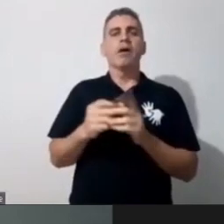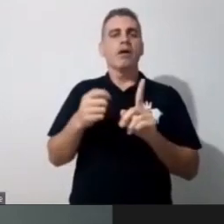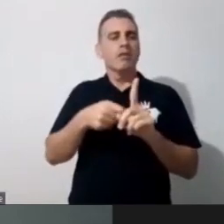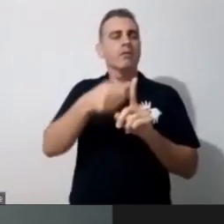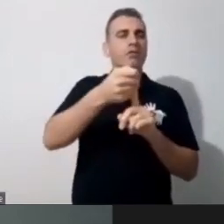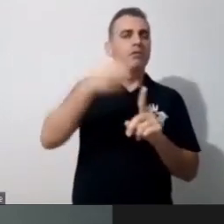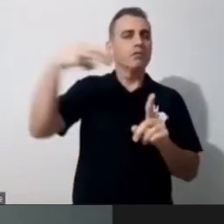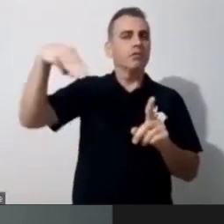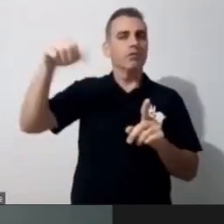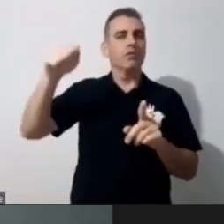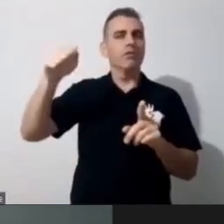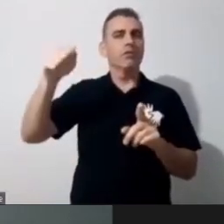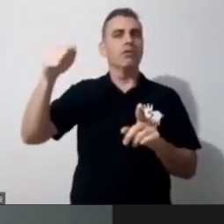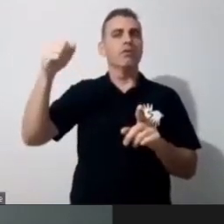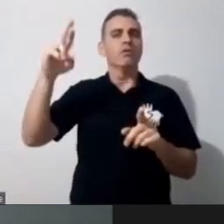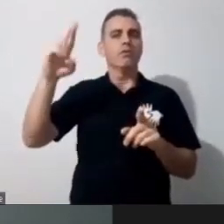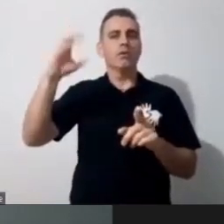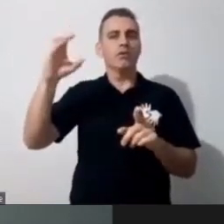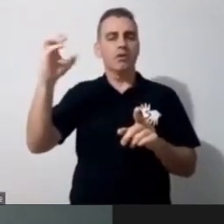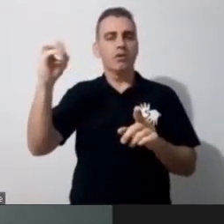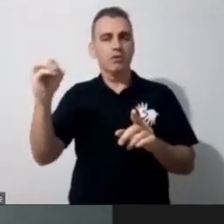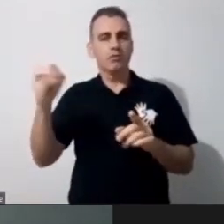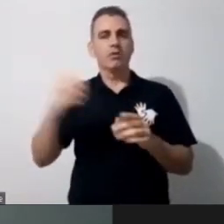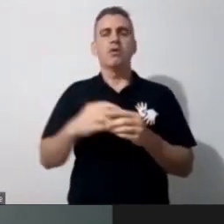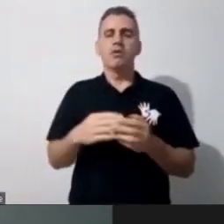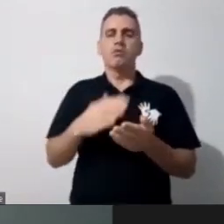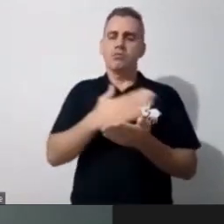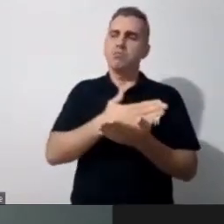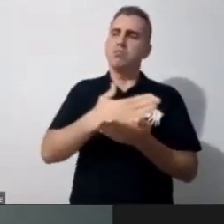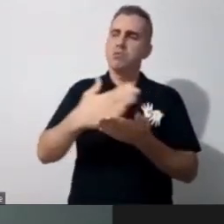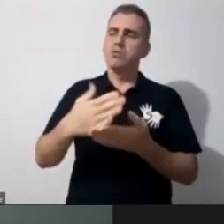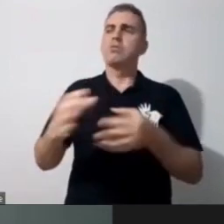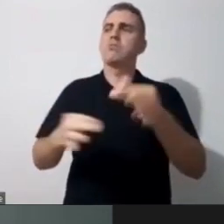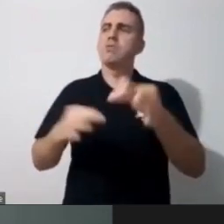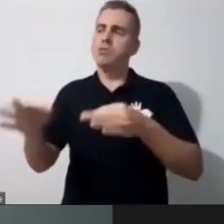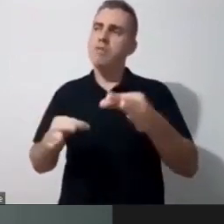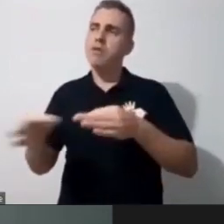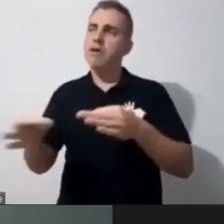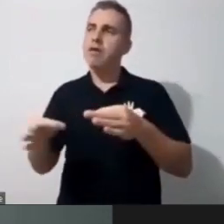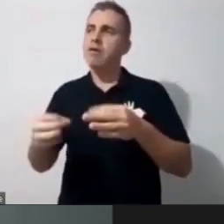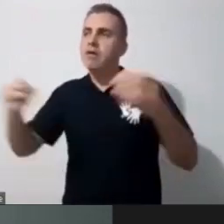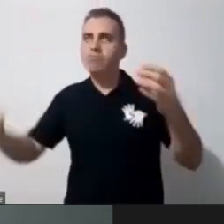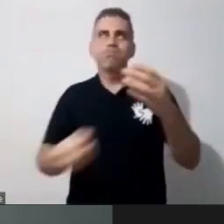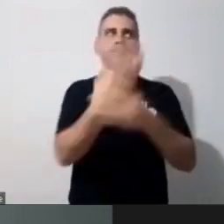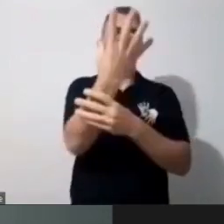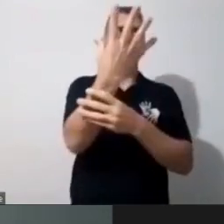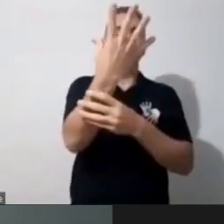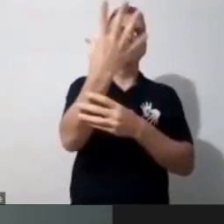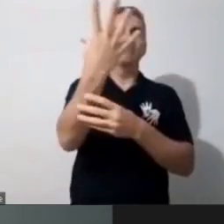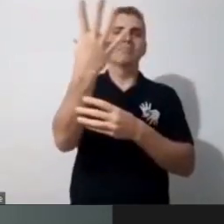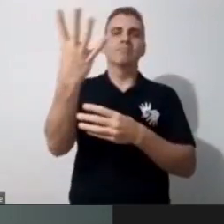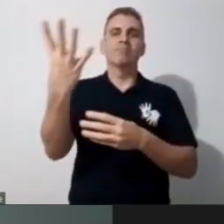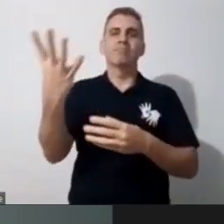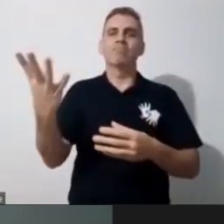começou a dar seguimento aos projetos que estavam sendo planejados, e aí, surgiu, então, o inesperado,